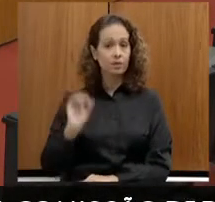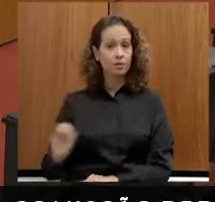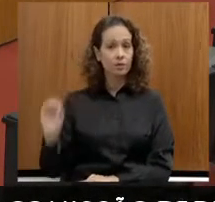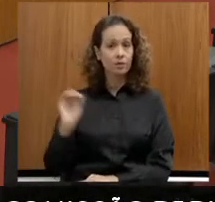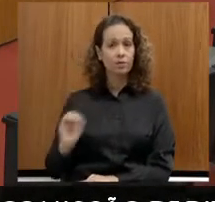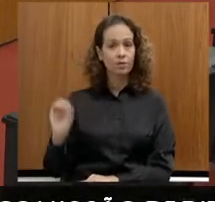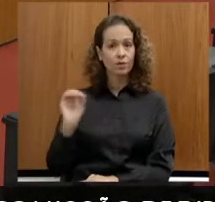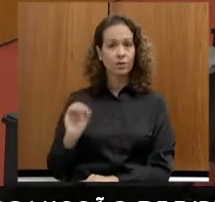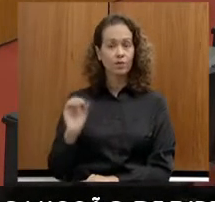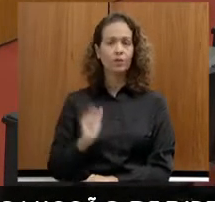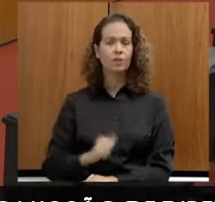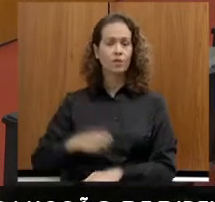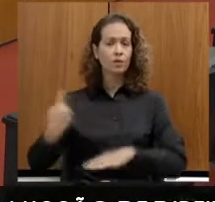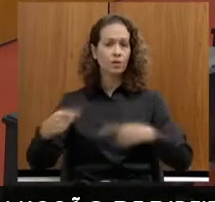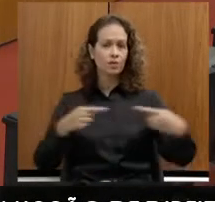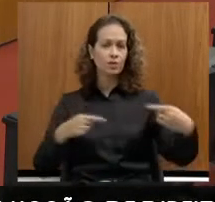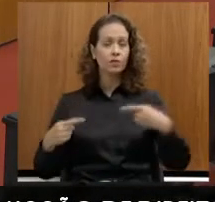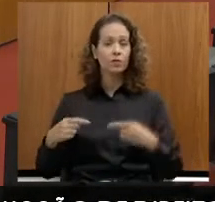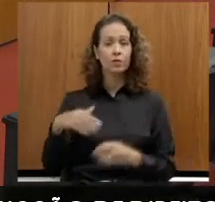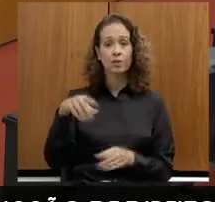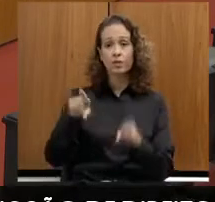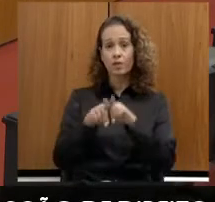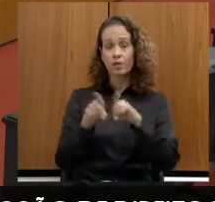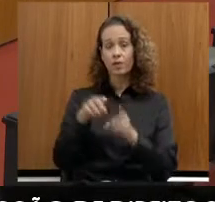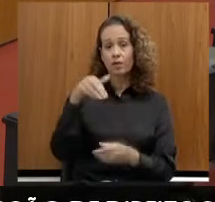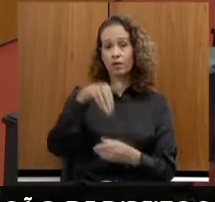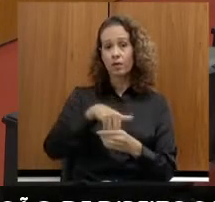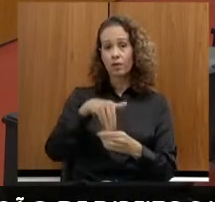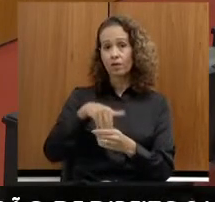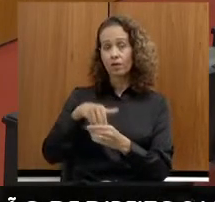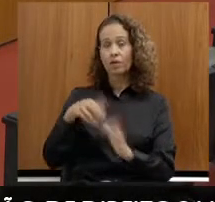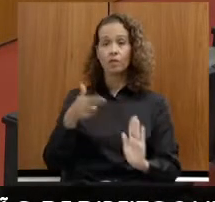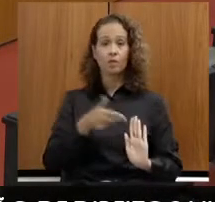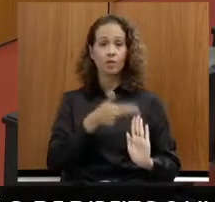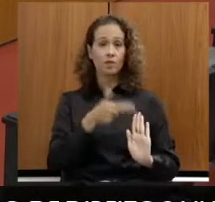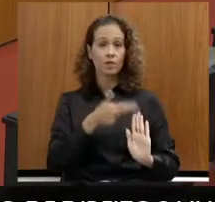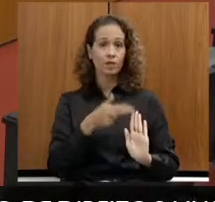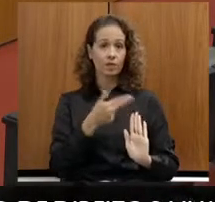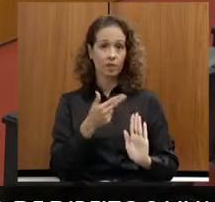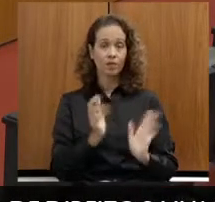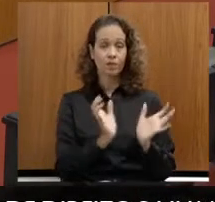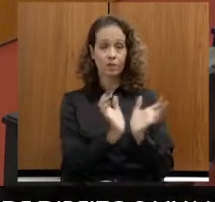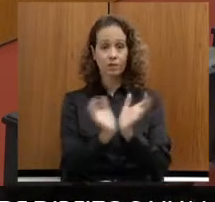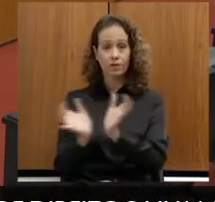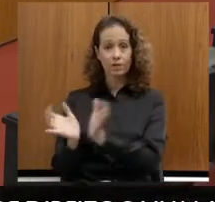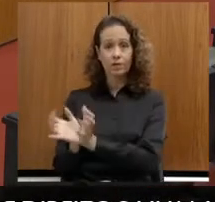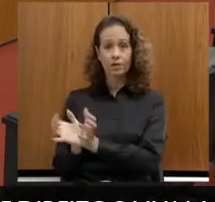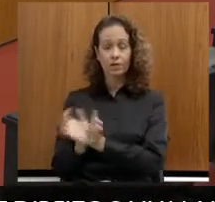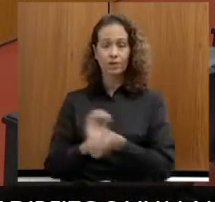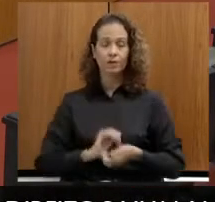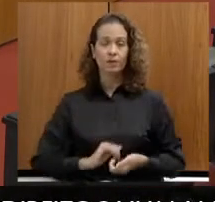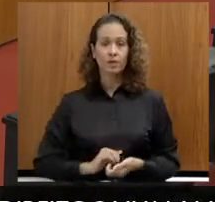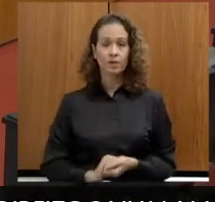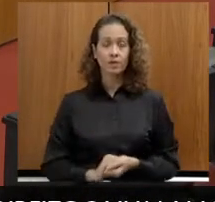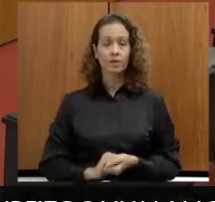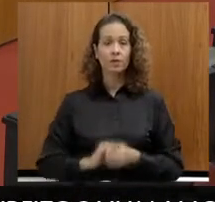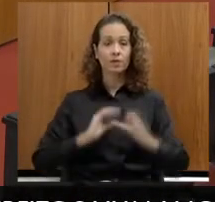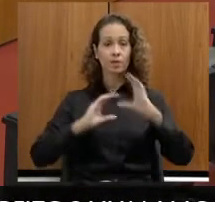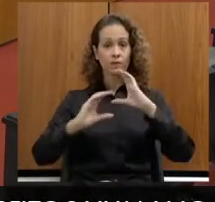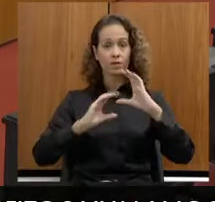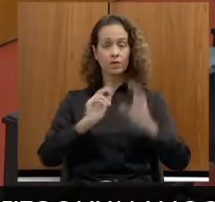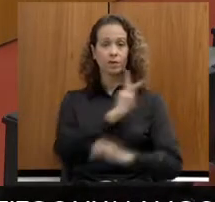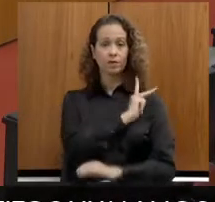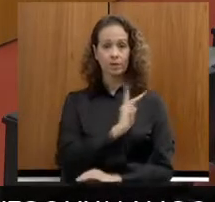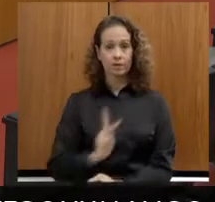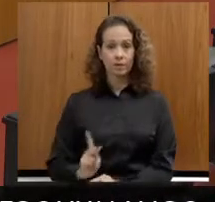e a discutir e votar proposições das comissões. Comunicação da presidência.